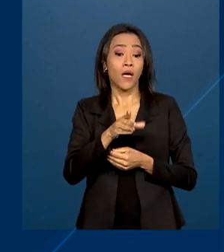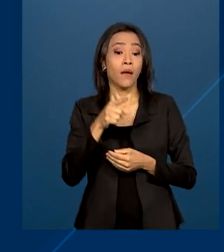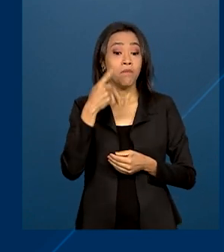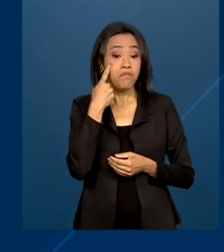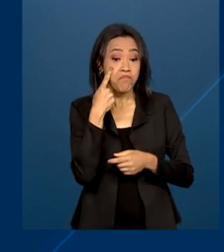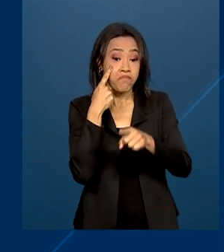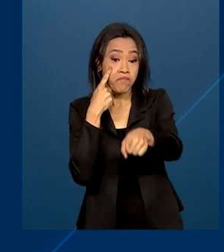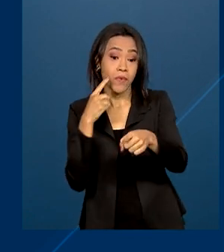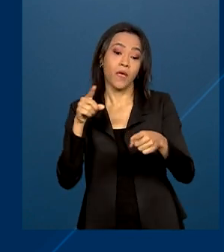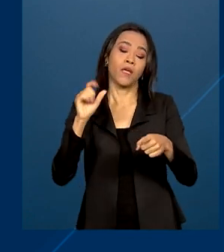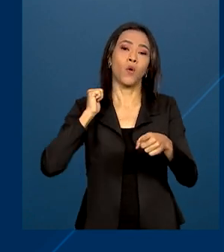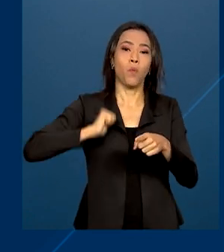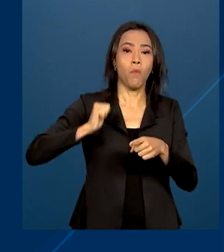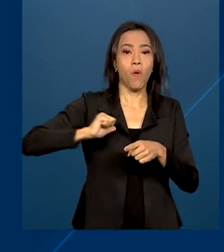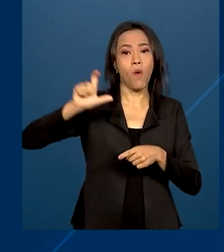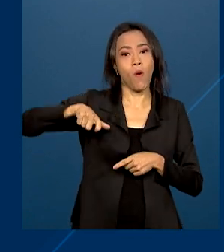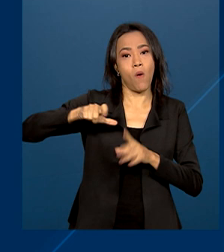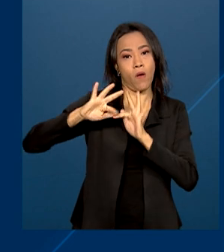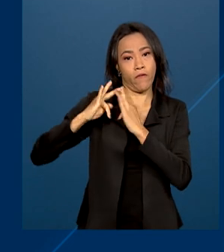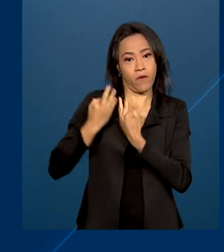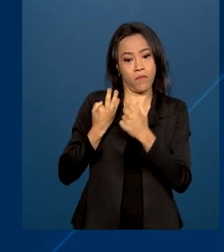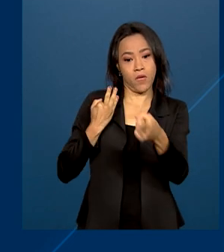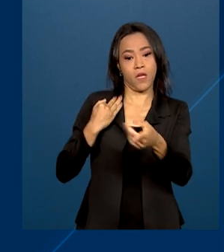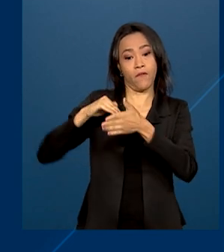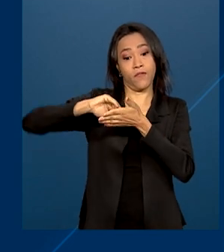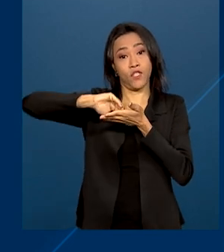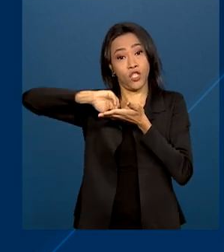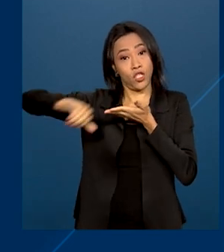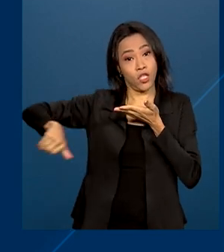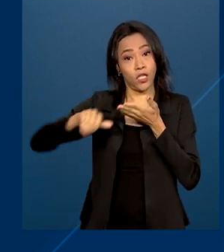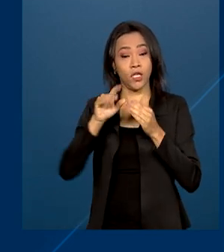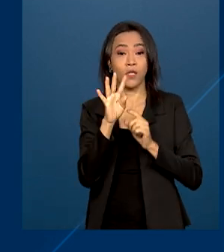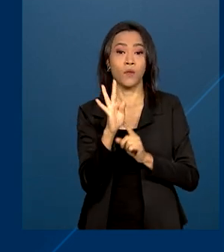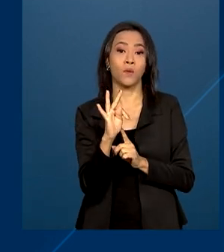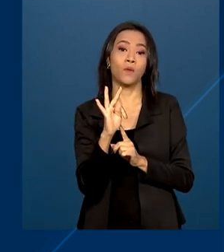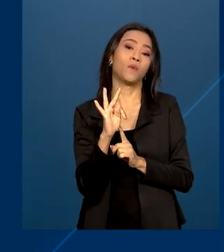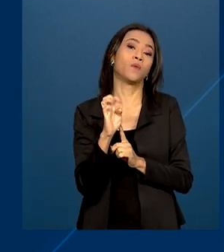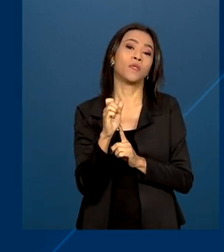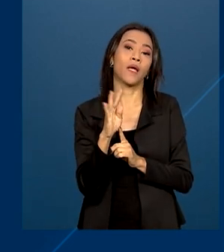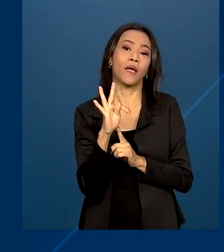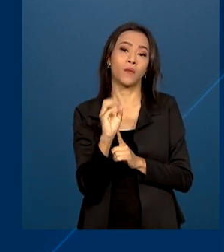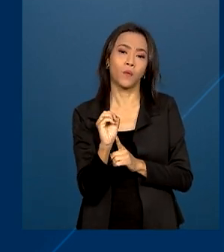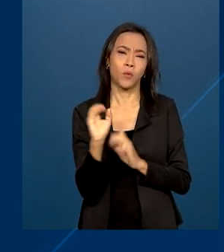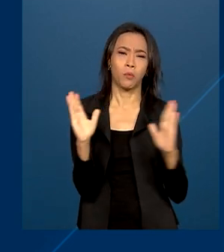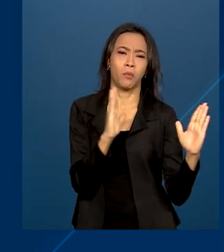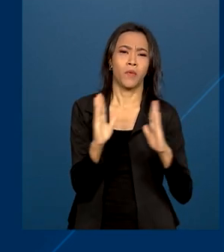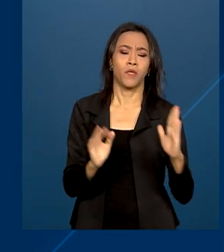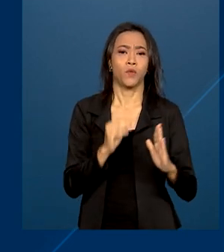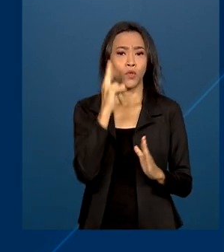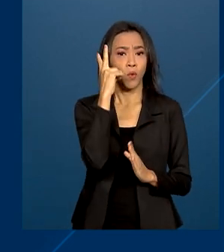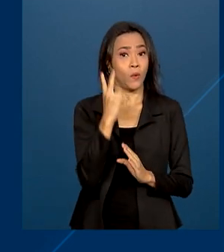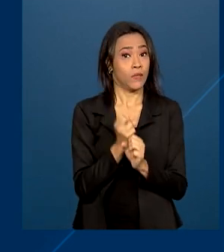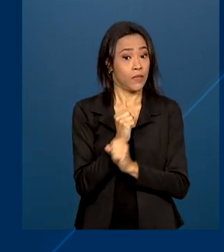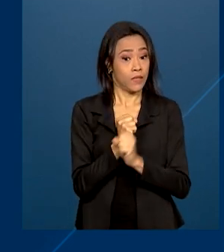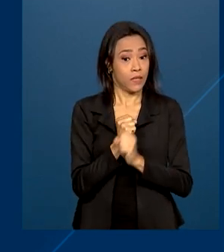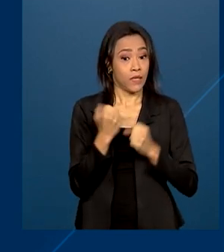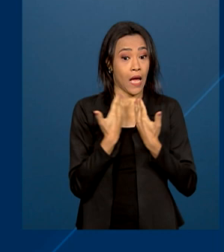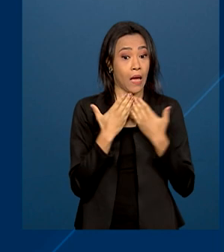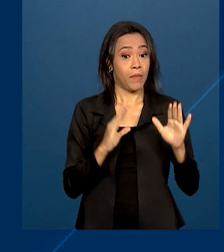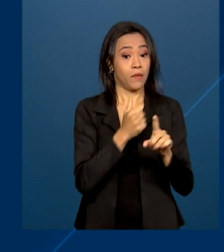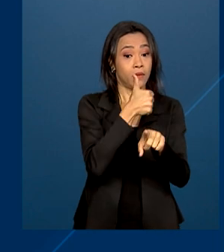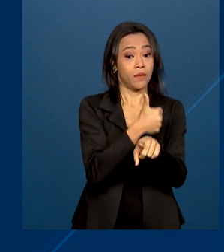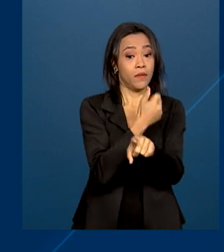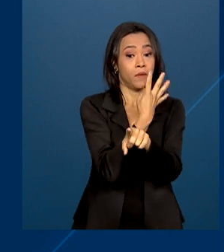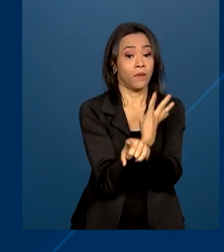do futuro Bolsa Família fiquem fora do teto de gastos por dois anos, abrindo 145 bilhões de